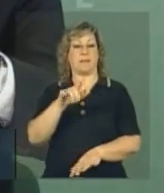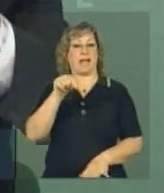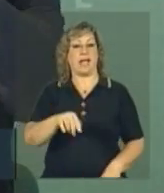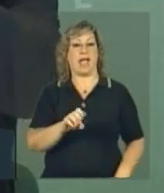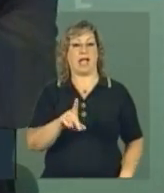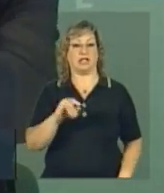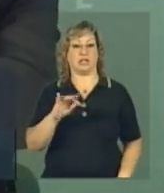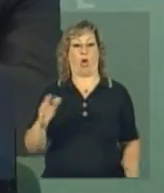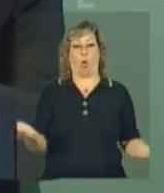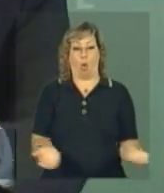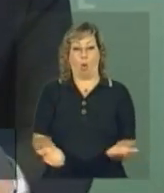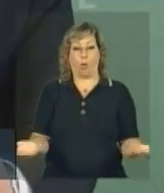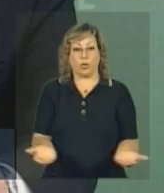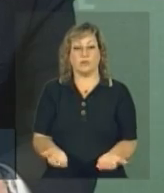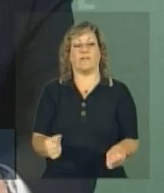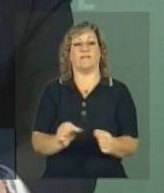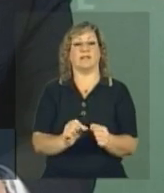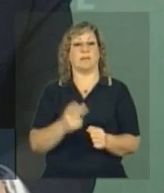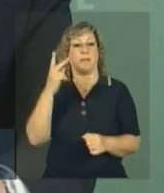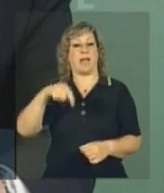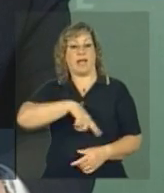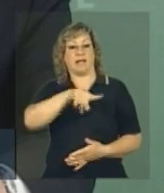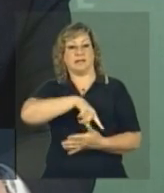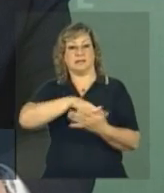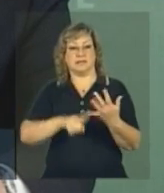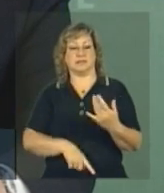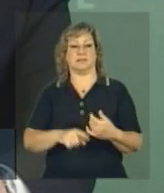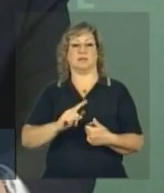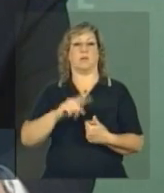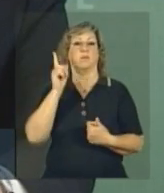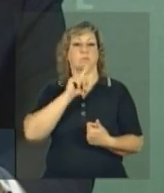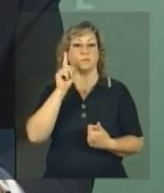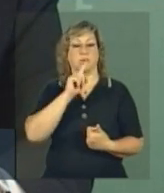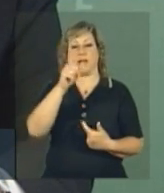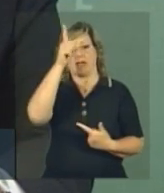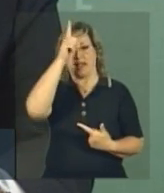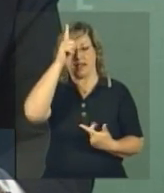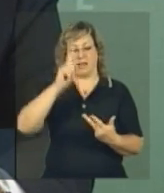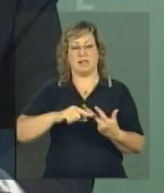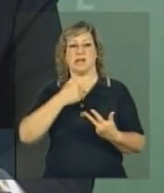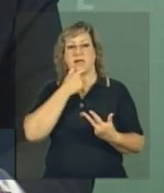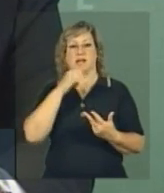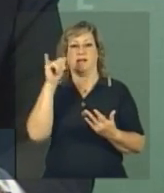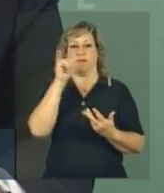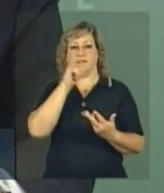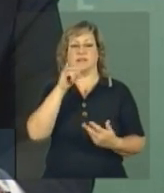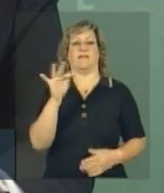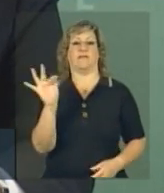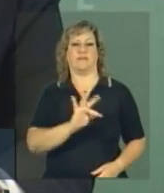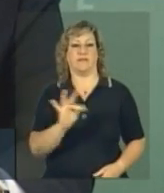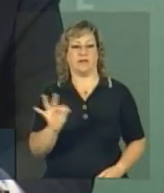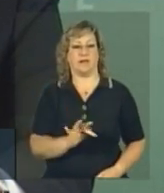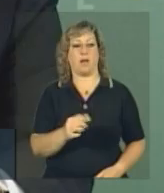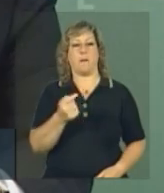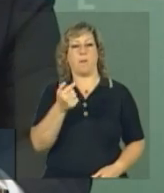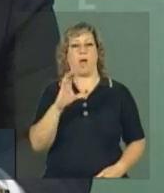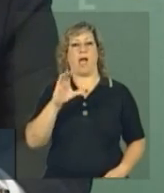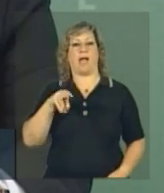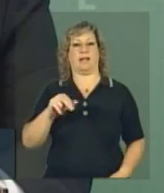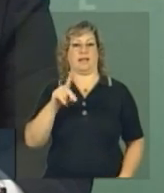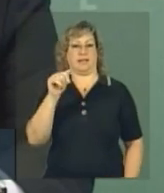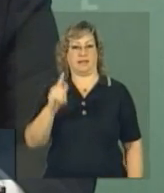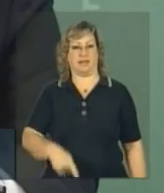edital de hoje nós estamos fazendo para esses países, Estados Unidos, Alemanha, Inglaterra, Itália, França e um pouquinho o Canadá.